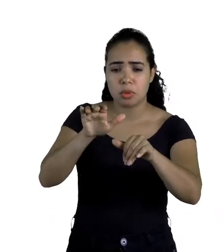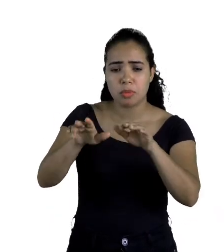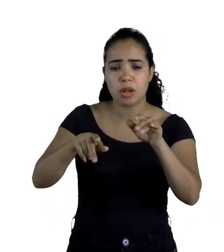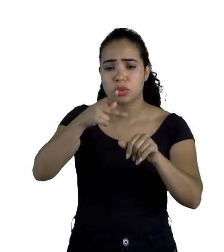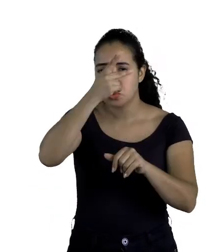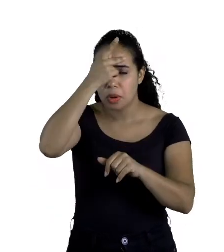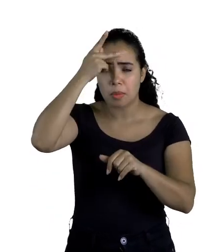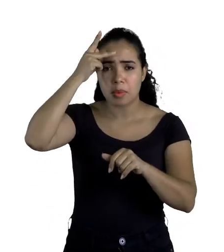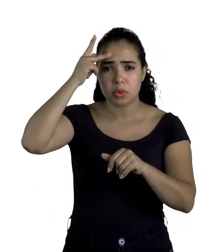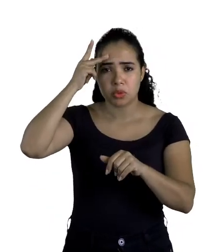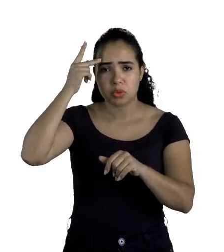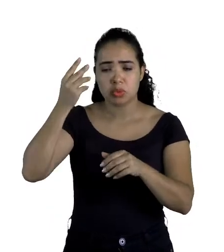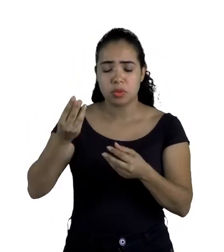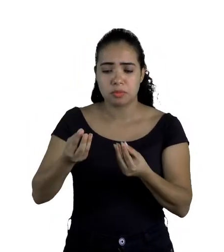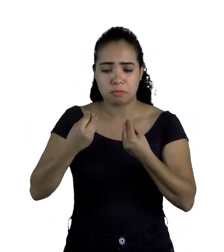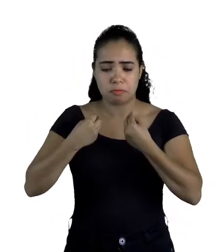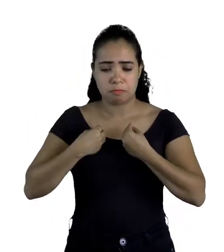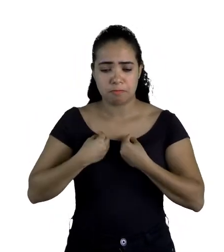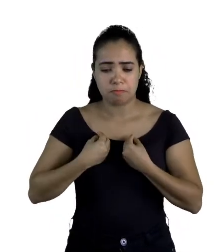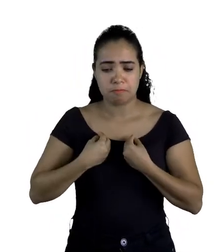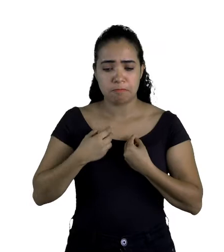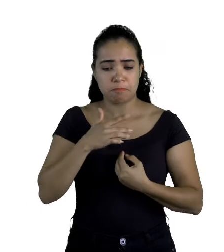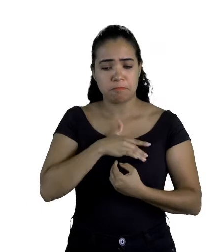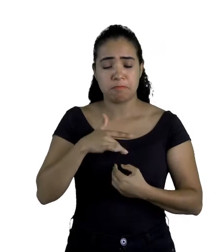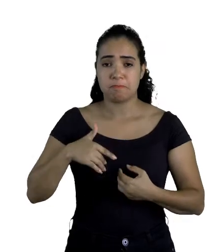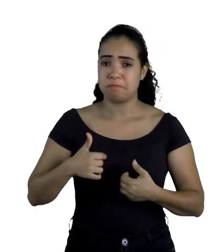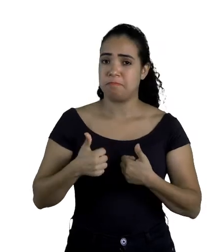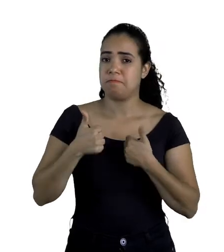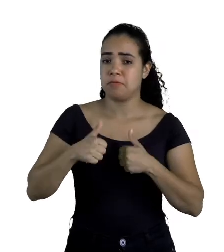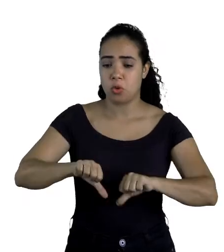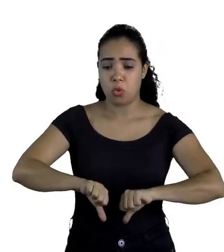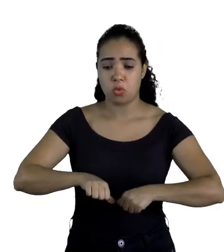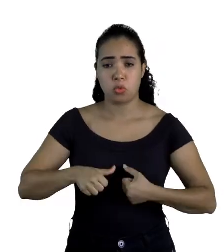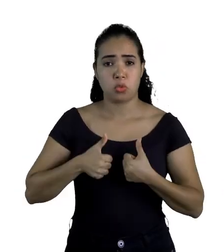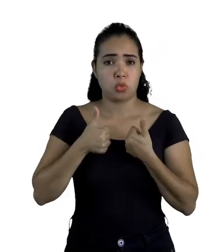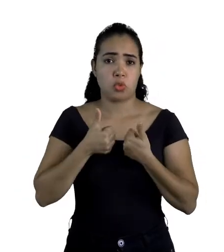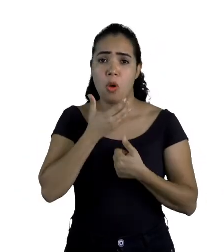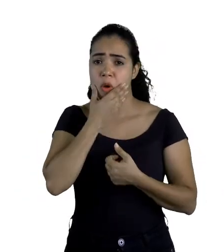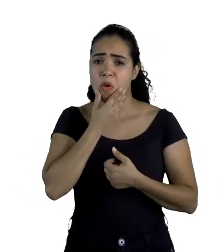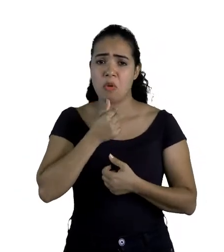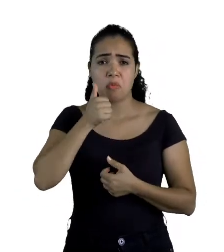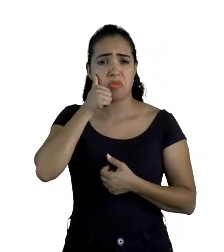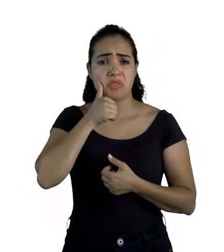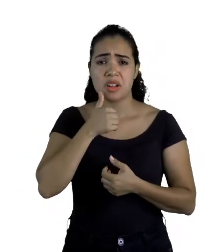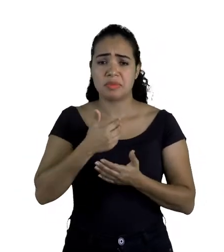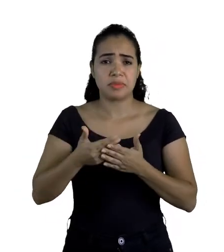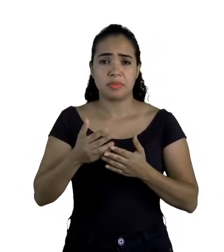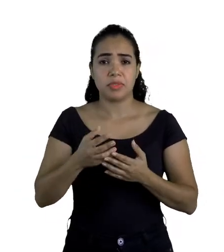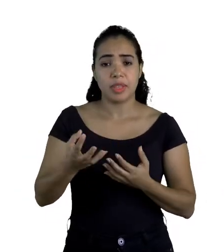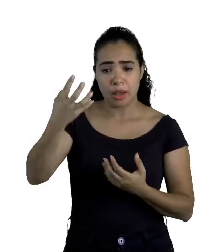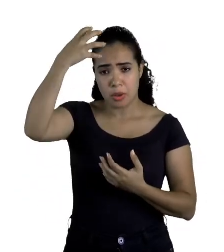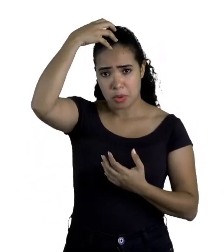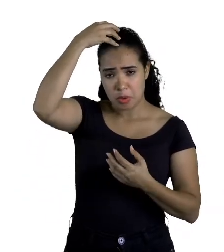pessoa que o fizesse ficar bom, homem ou mulher, que ele dava o seu trono.